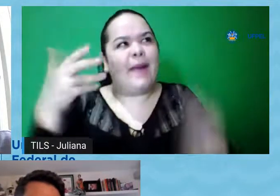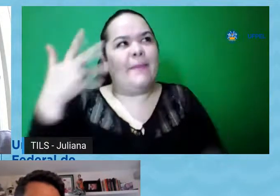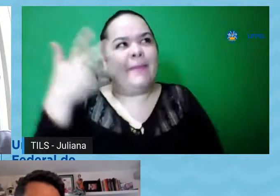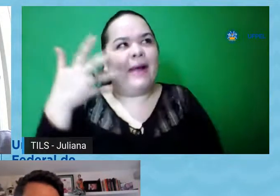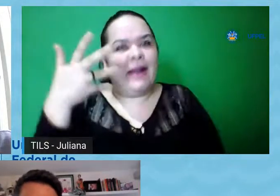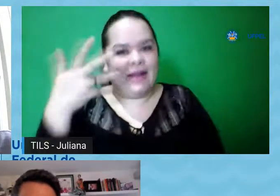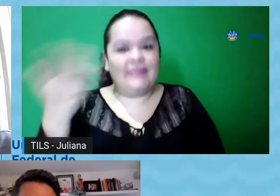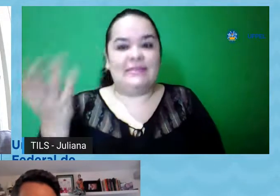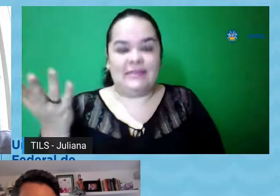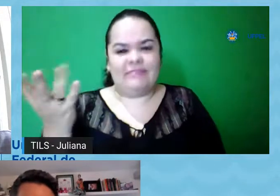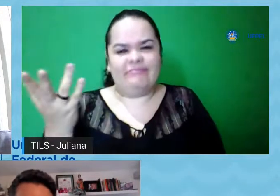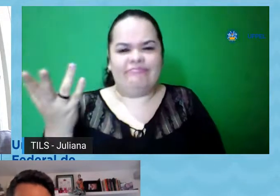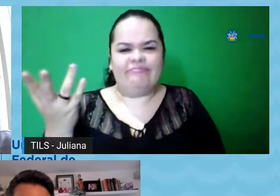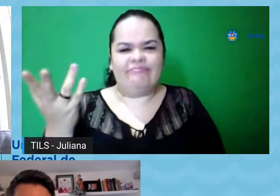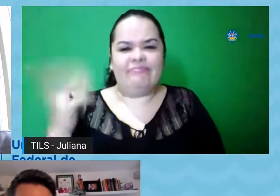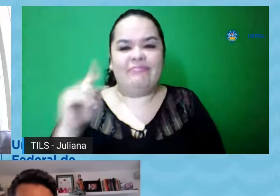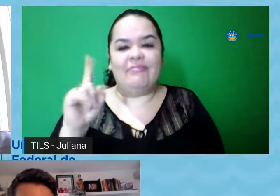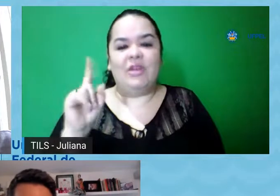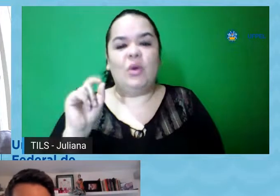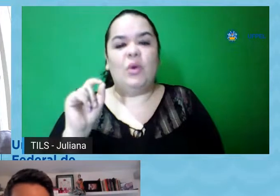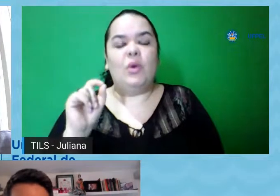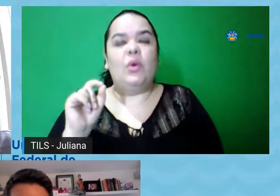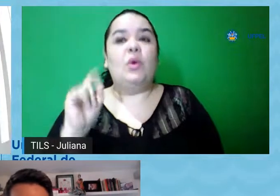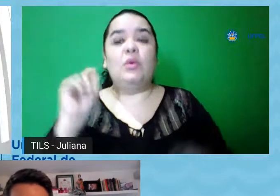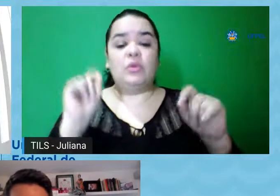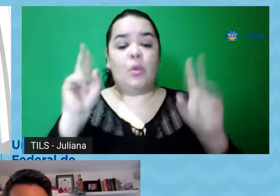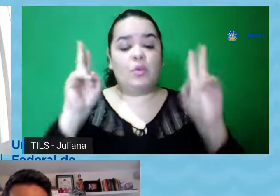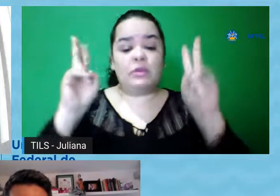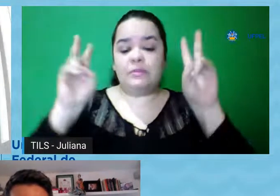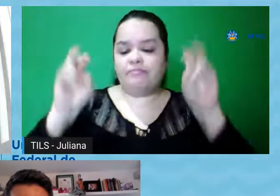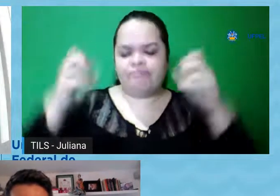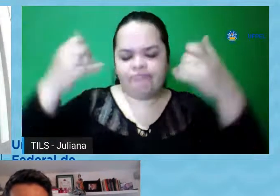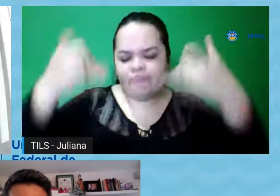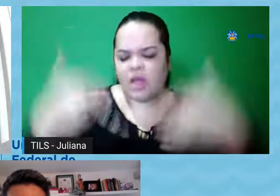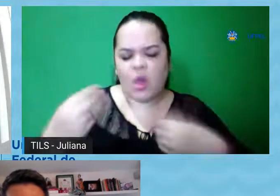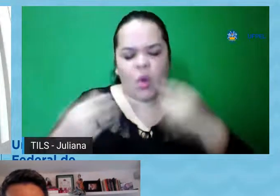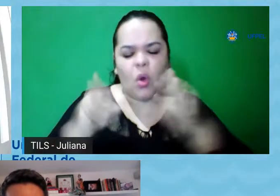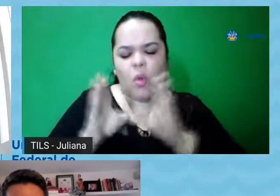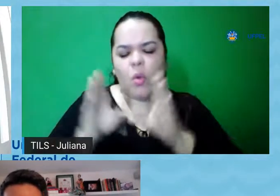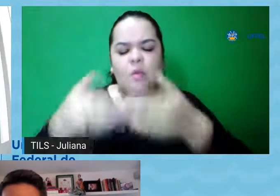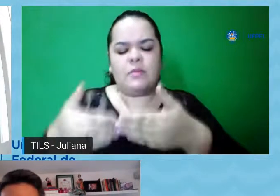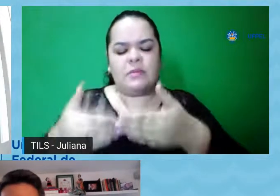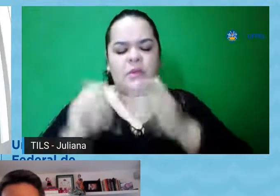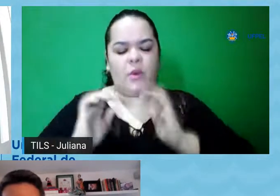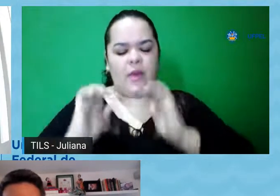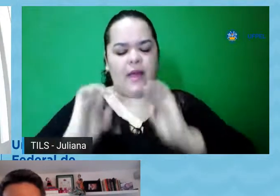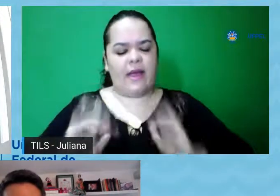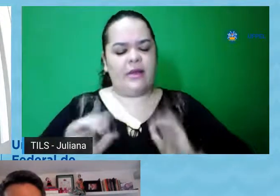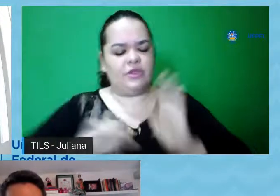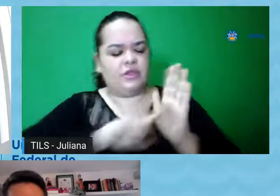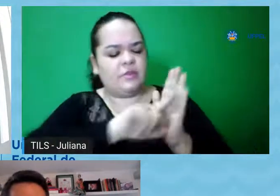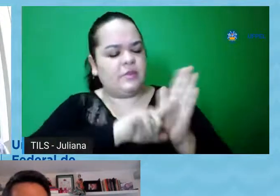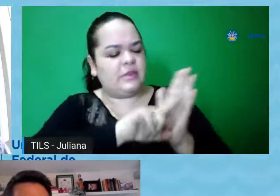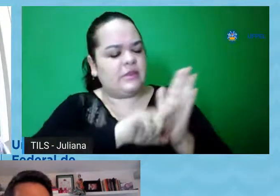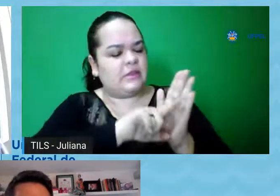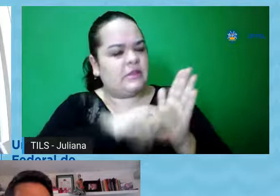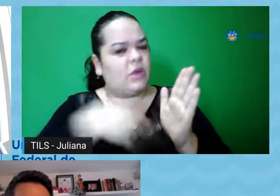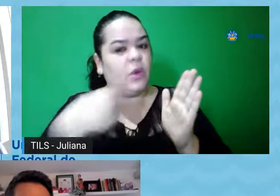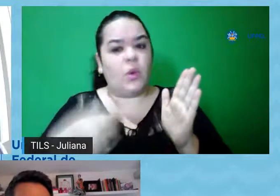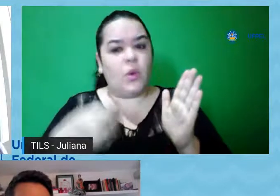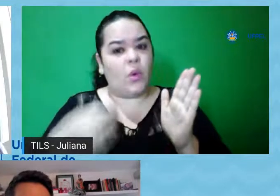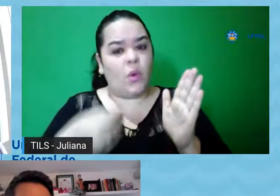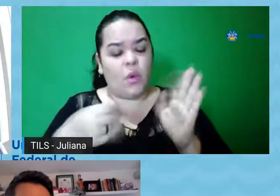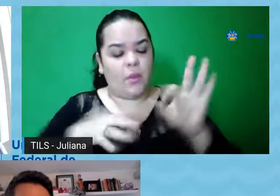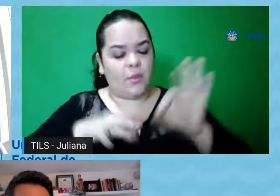para conversar um pouco sobre os comitês de ética, né, os aspectos que envolvem, né, as questões éticas dentro de